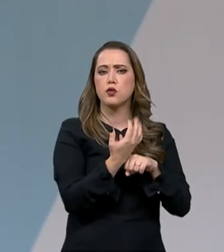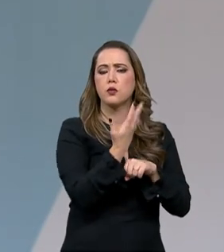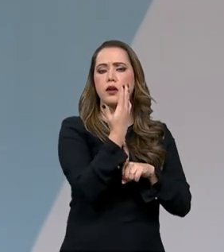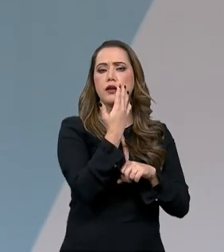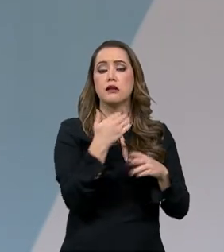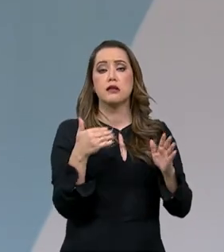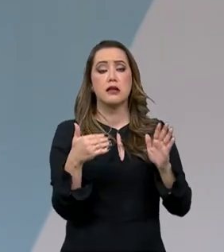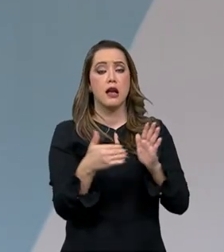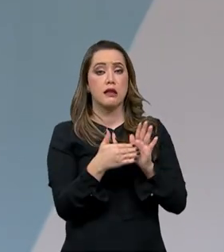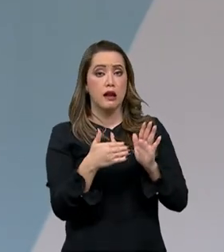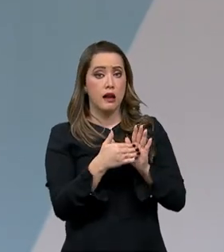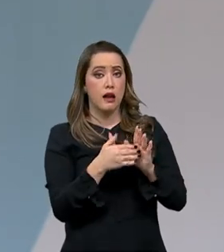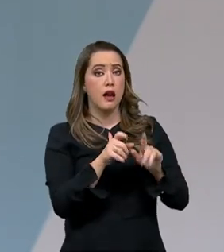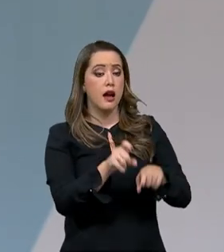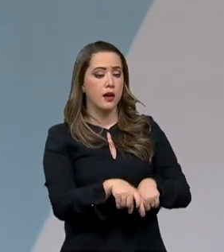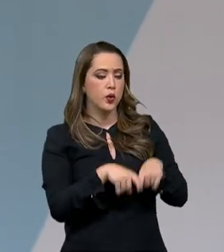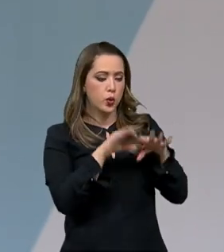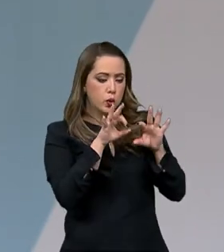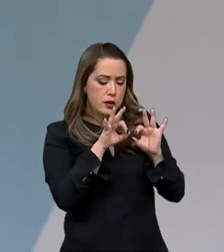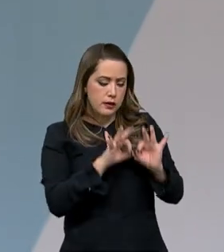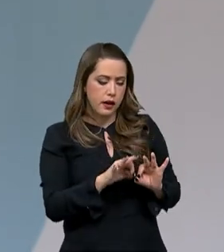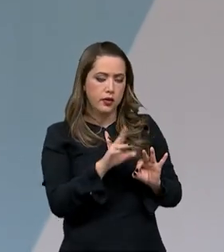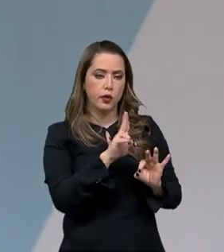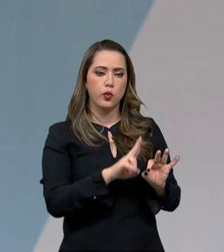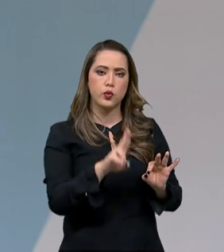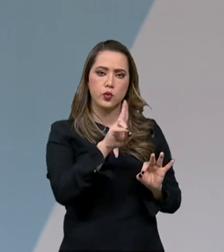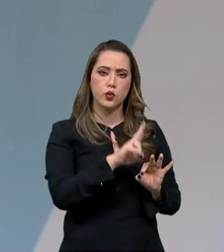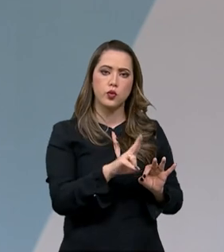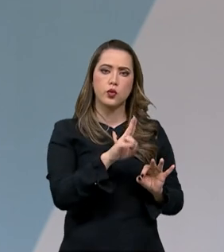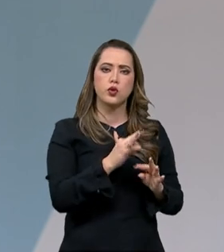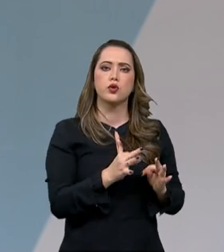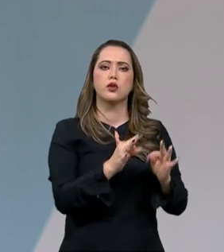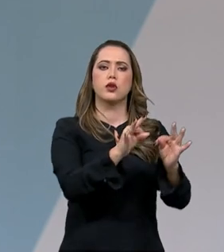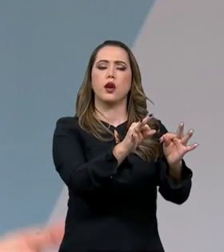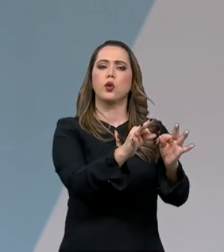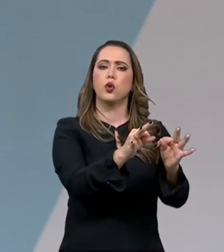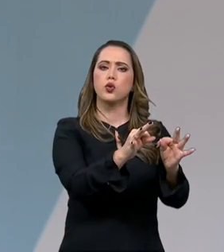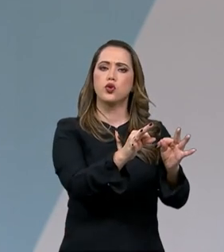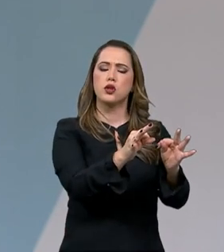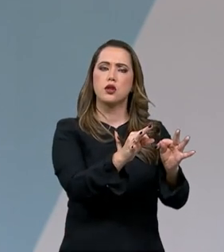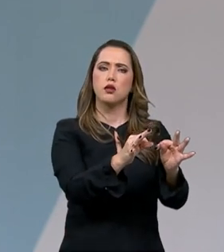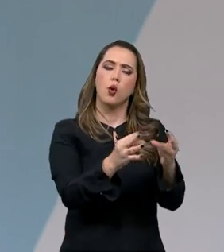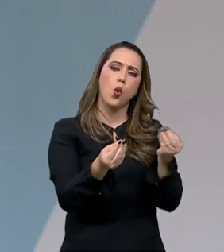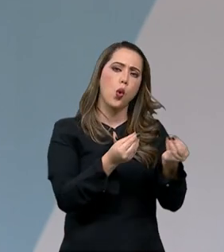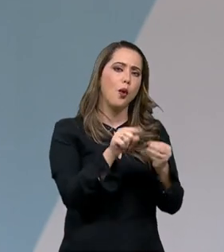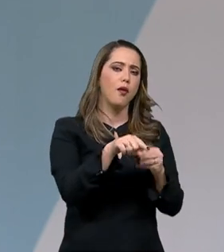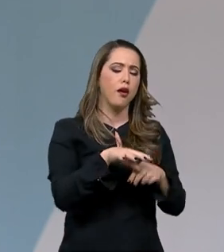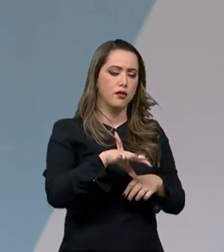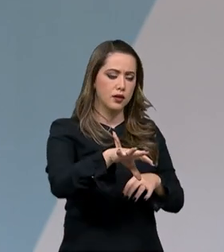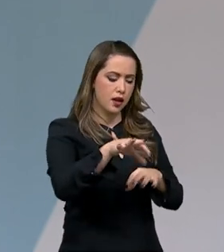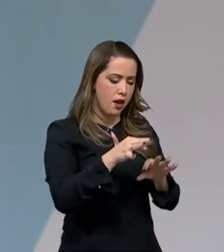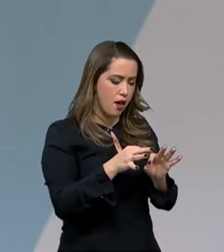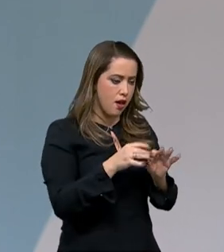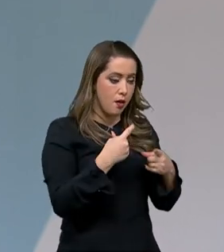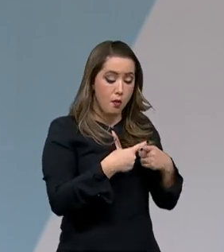até a agricultura de precisão, né? Com o uso de tecnologia digital. Como é que faz, presidente, para